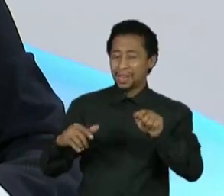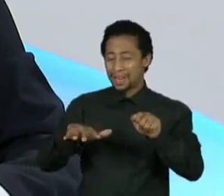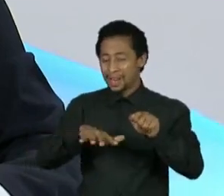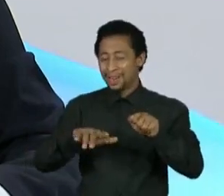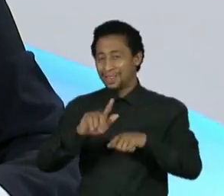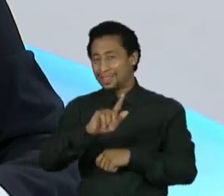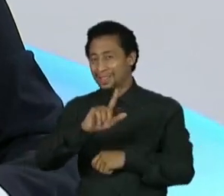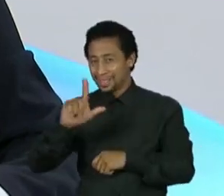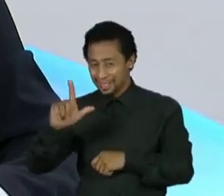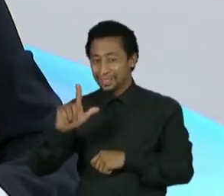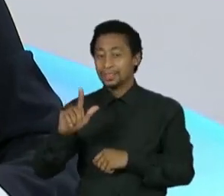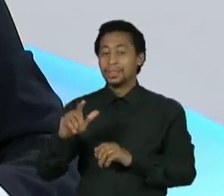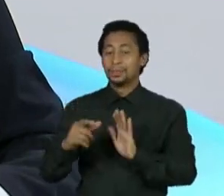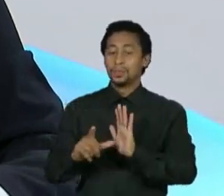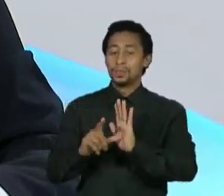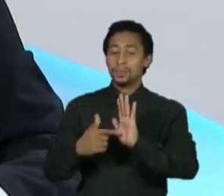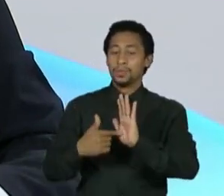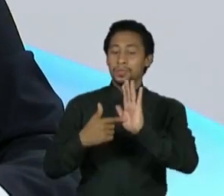Donetsk.